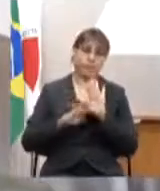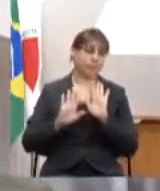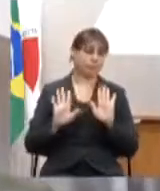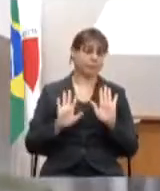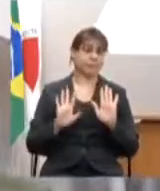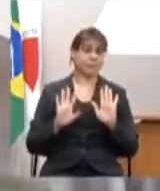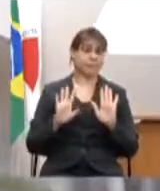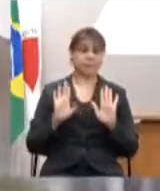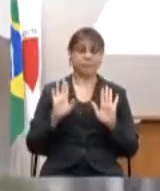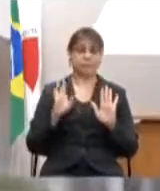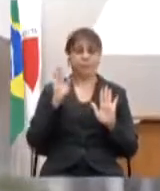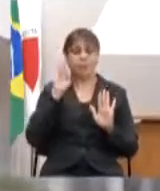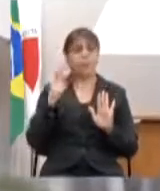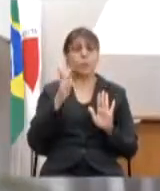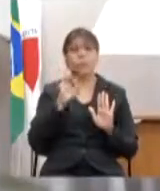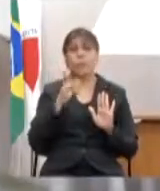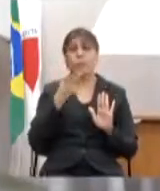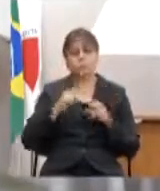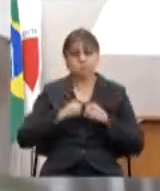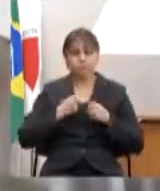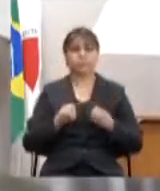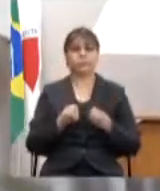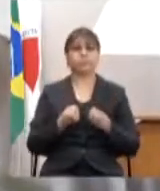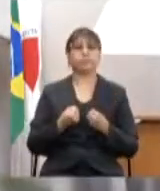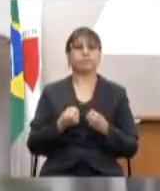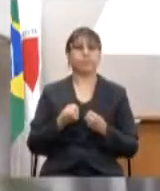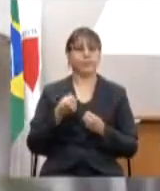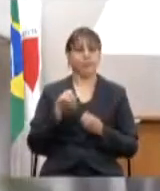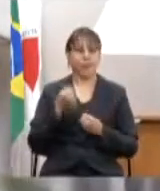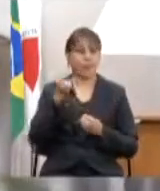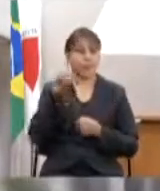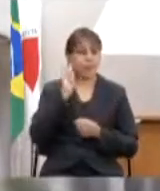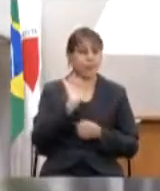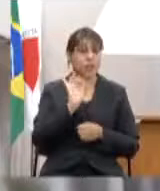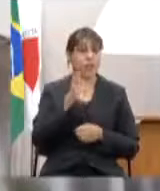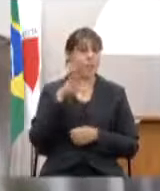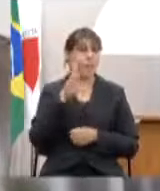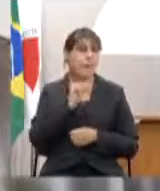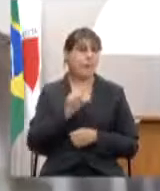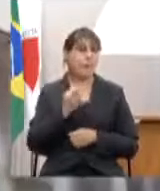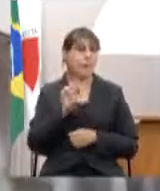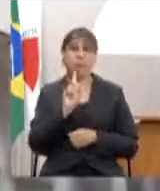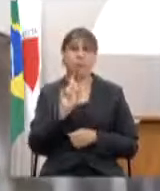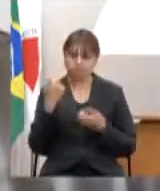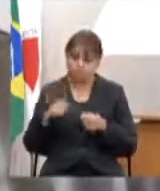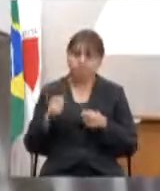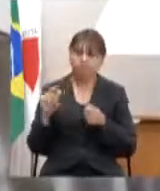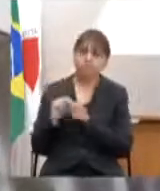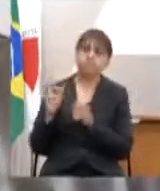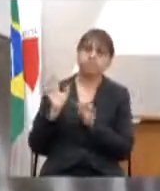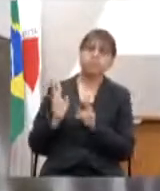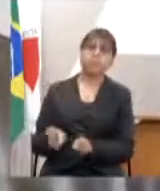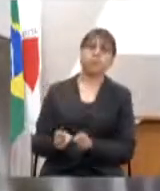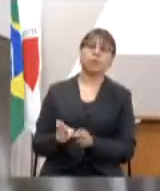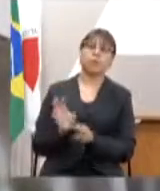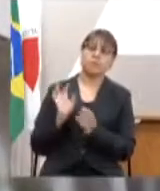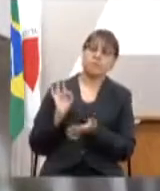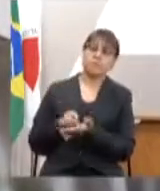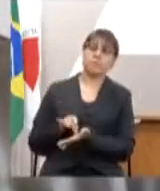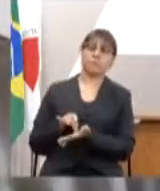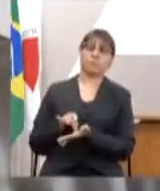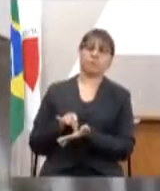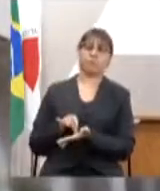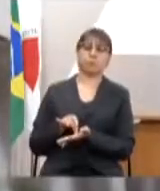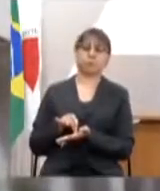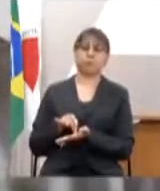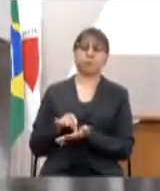só colocar essa indignação mesmo para a gente sair do discurso e de fato para a prática e que de fato que esses recursos